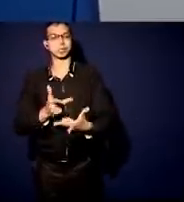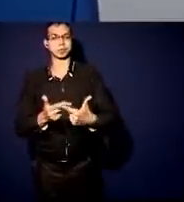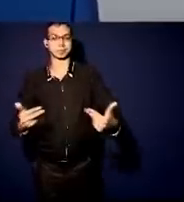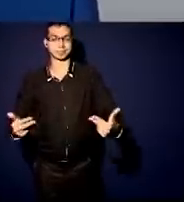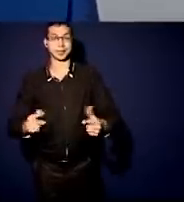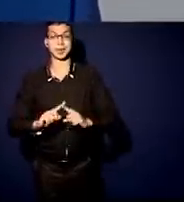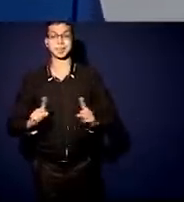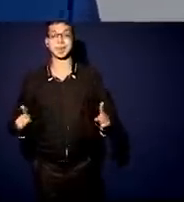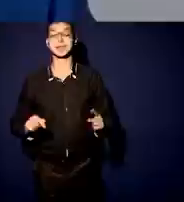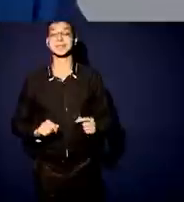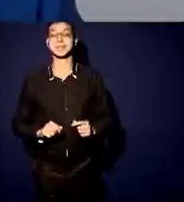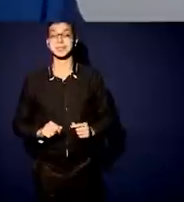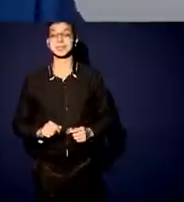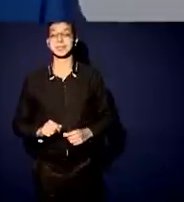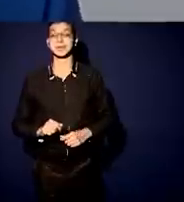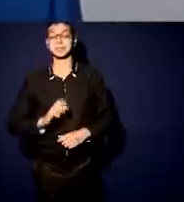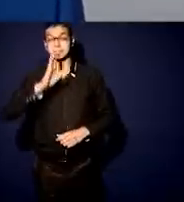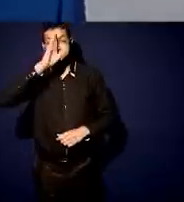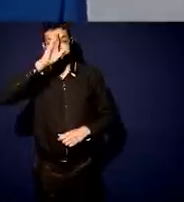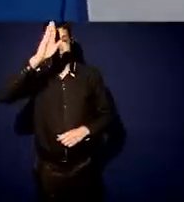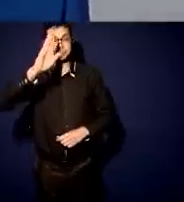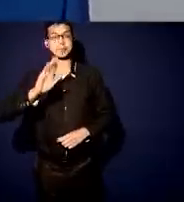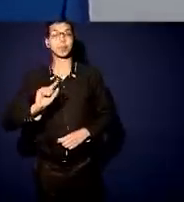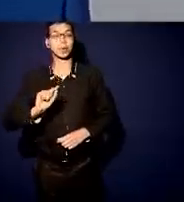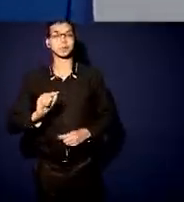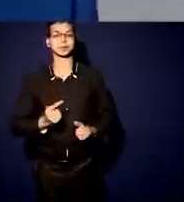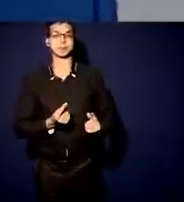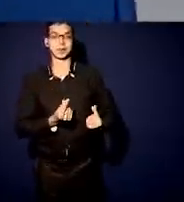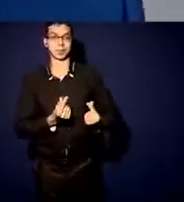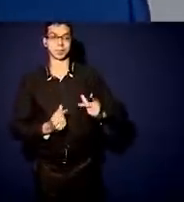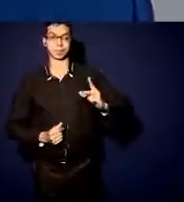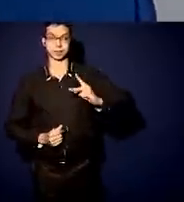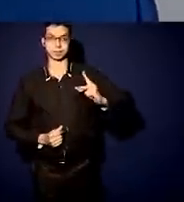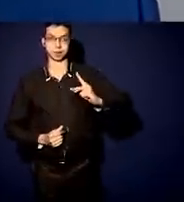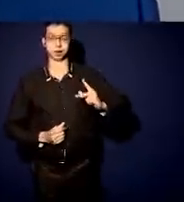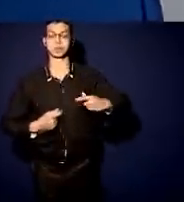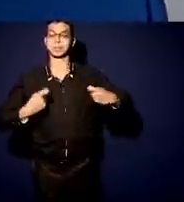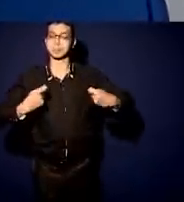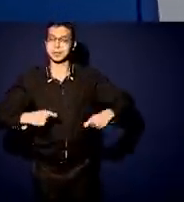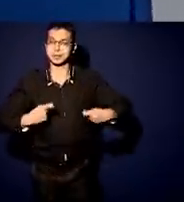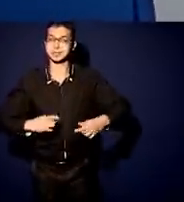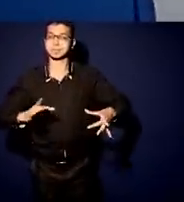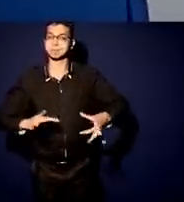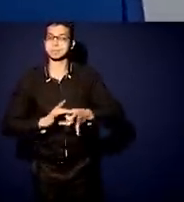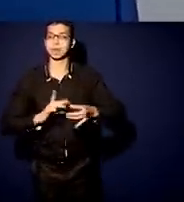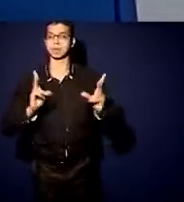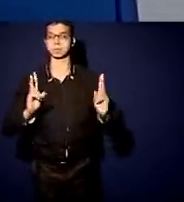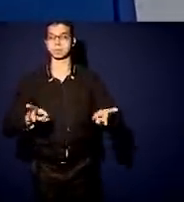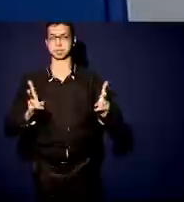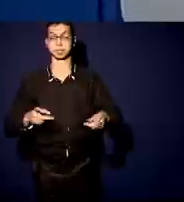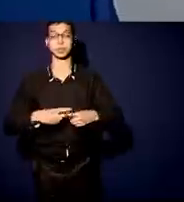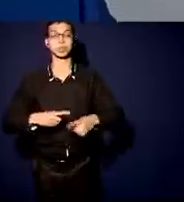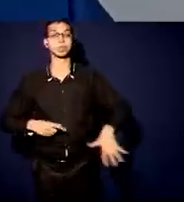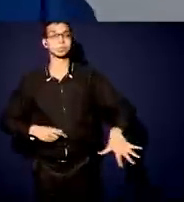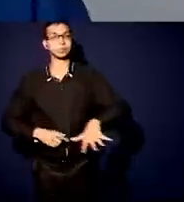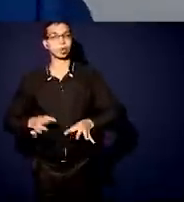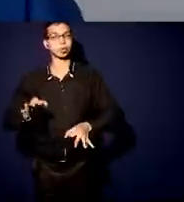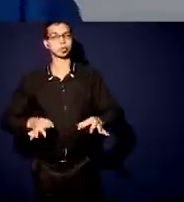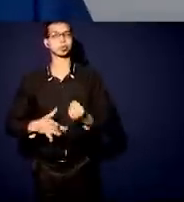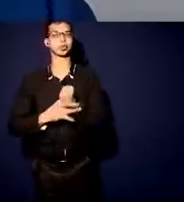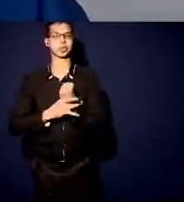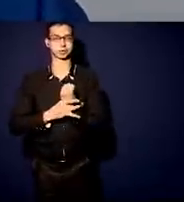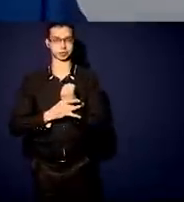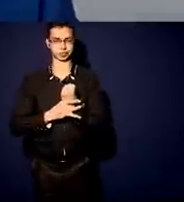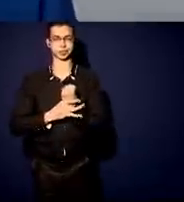capital privado. Então, a gente tem que andar lado a lado com o capital privado, garantindo um ambiente de estabilidade, de segurança jurídica e que a gente